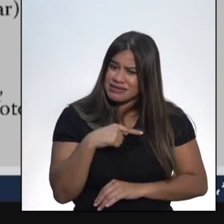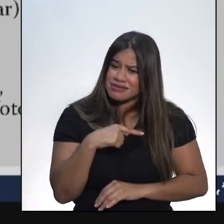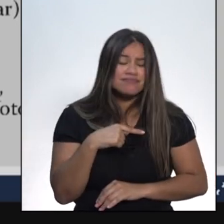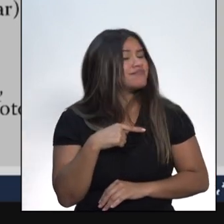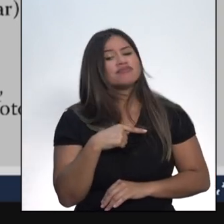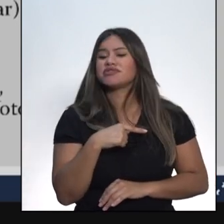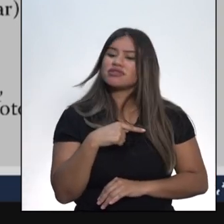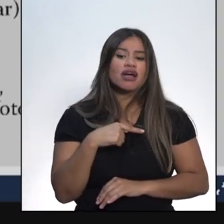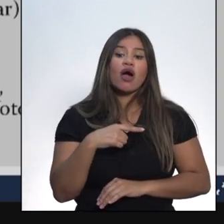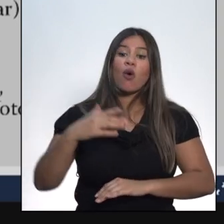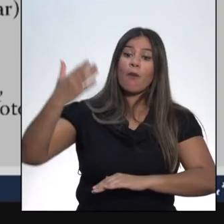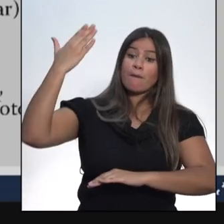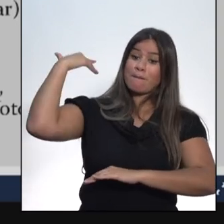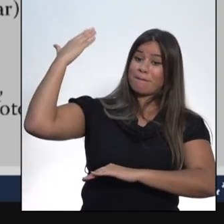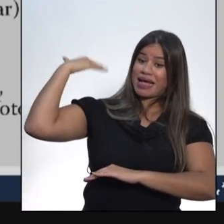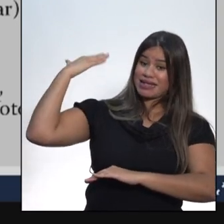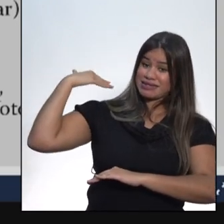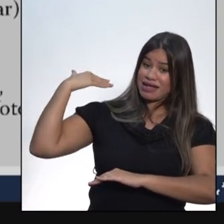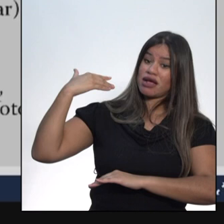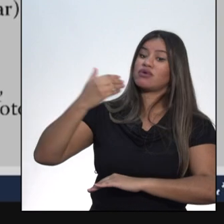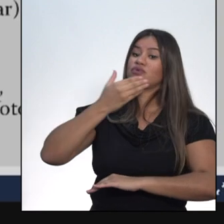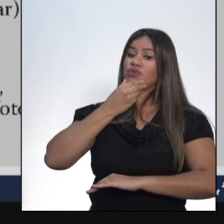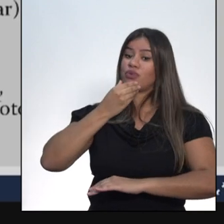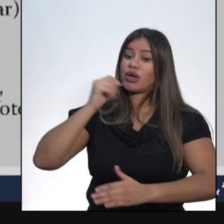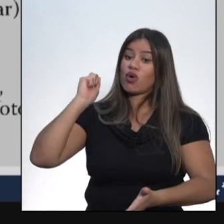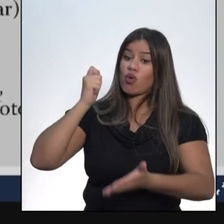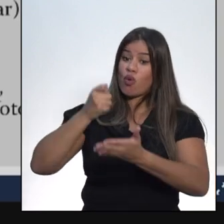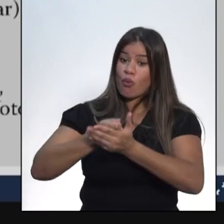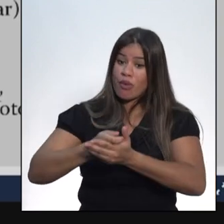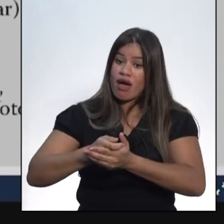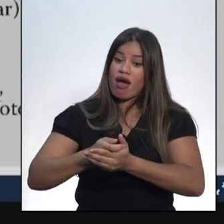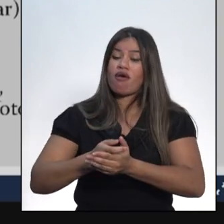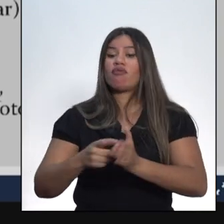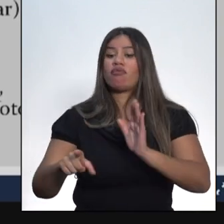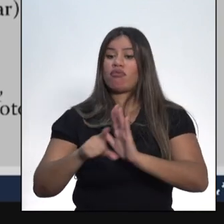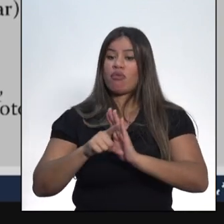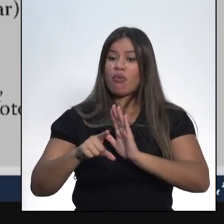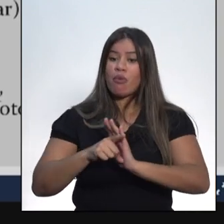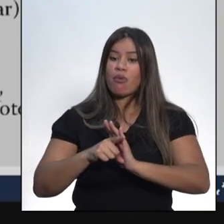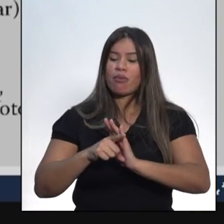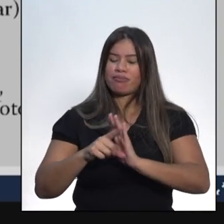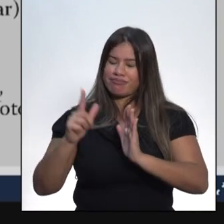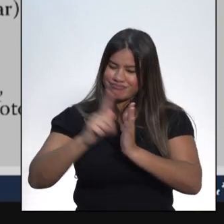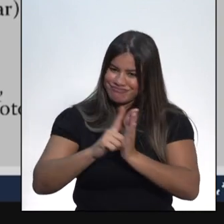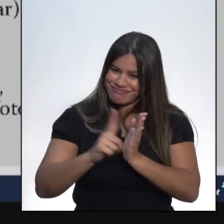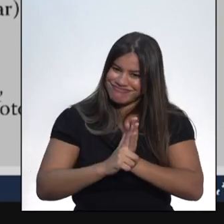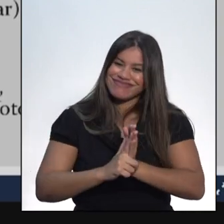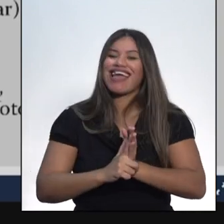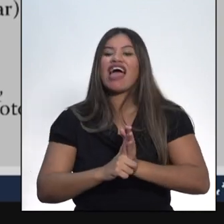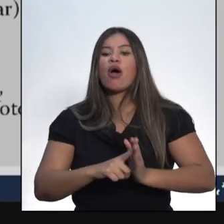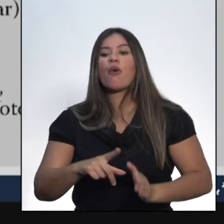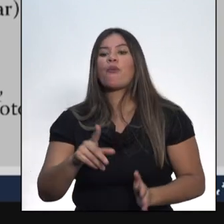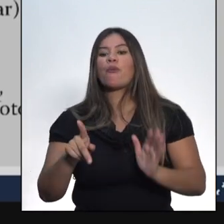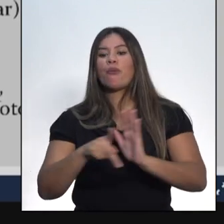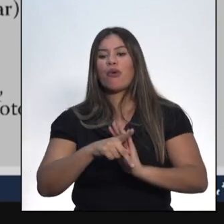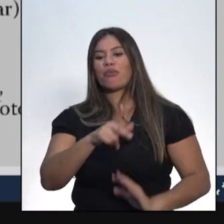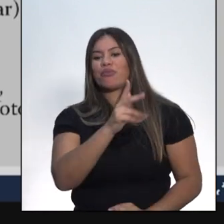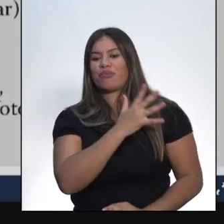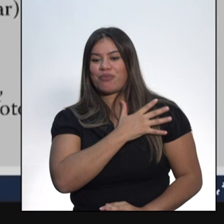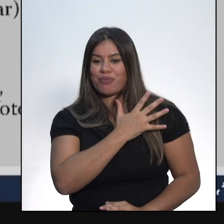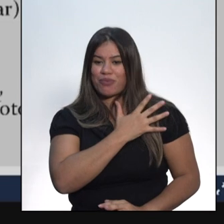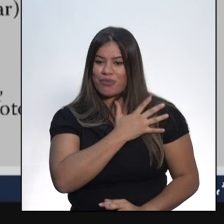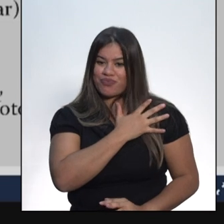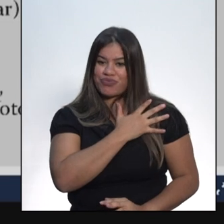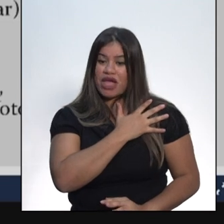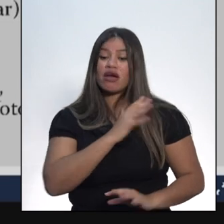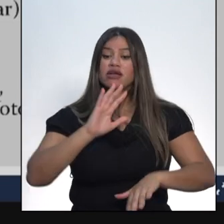grande fazendeiro comprava a patente de coronel para comandar a Guarda Nacional. Com a República, a Guarda Nacional foi